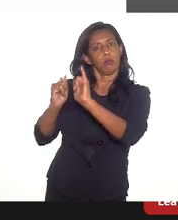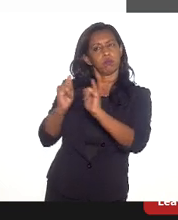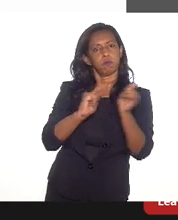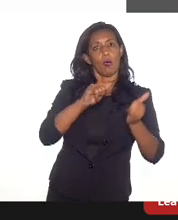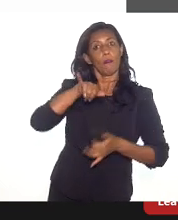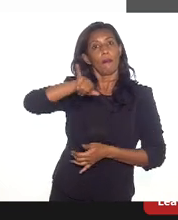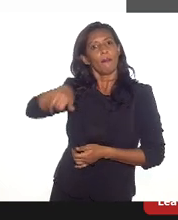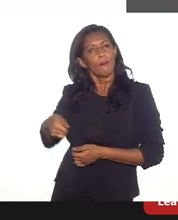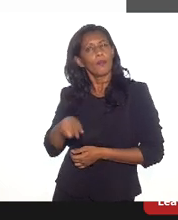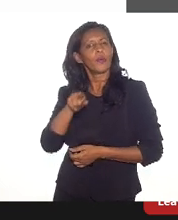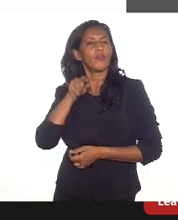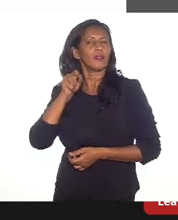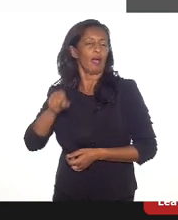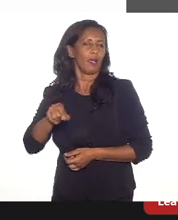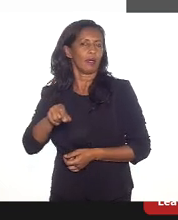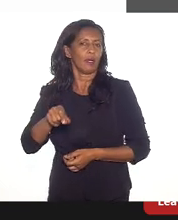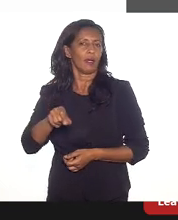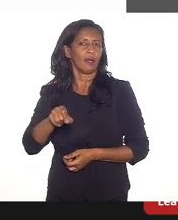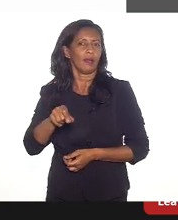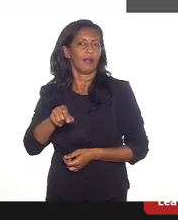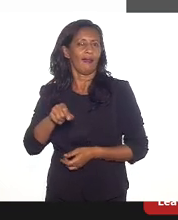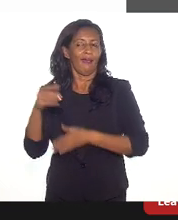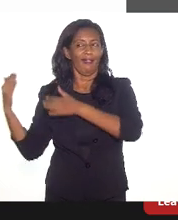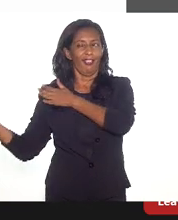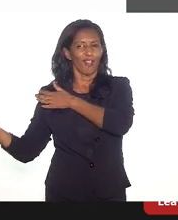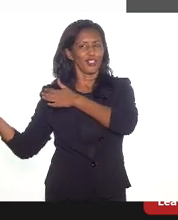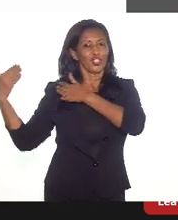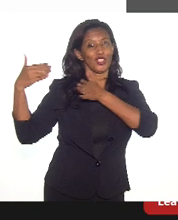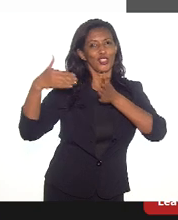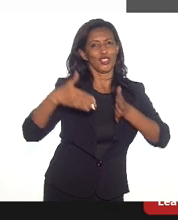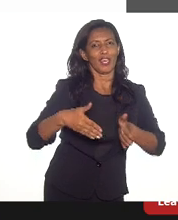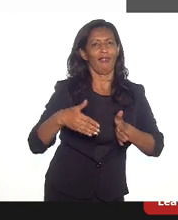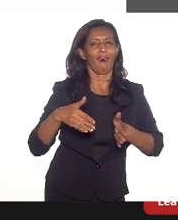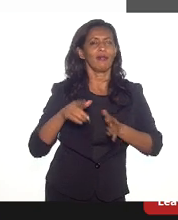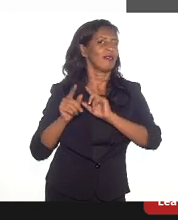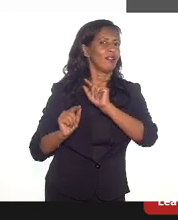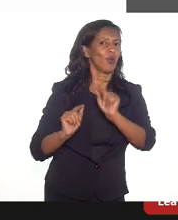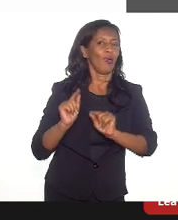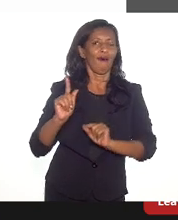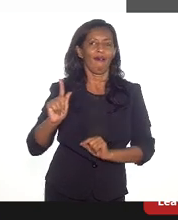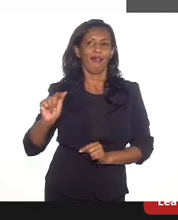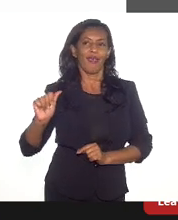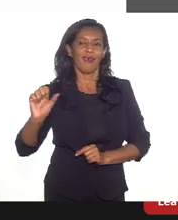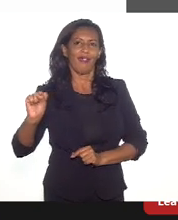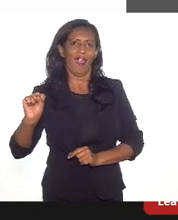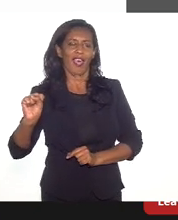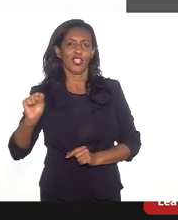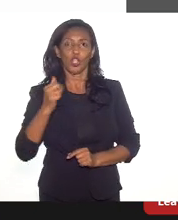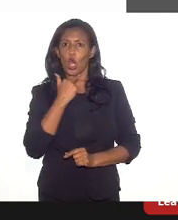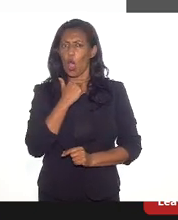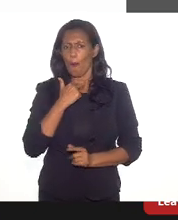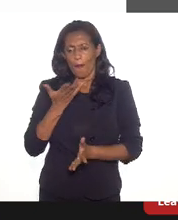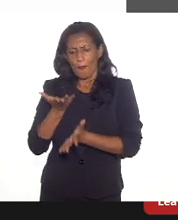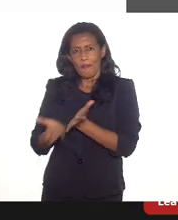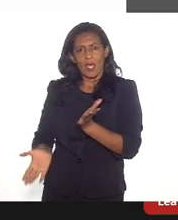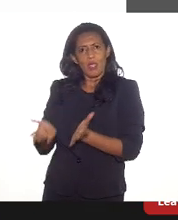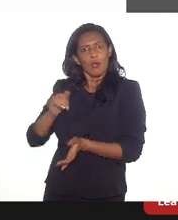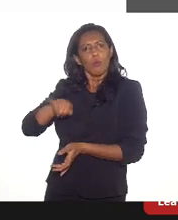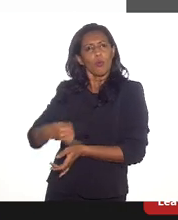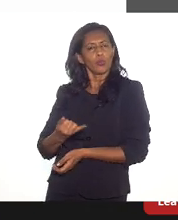a chegada de gás. Nós não podemos perder essa oportunidade.